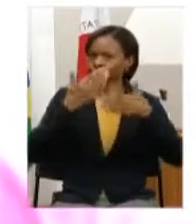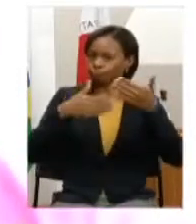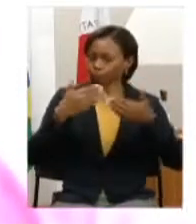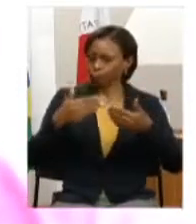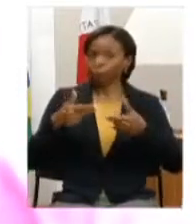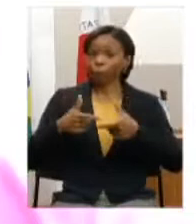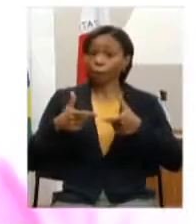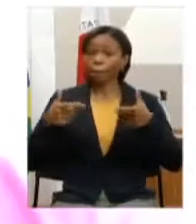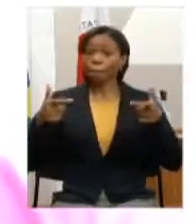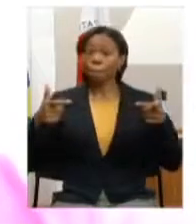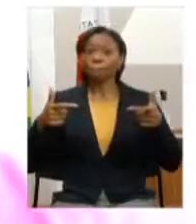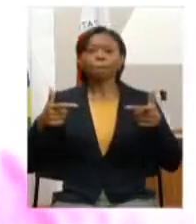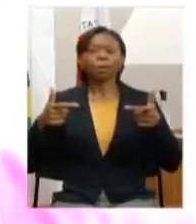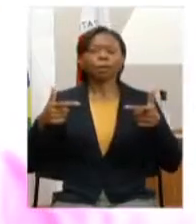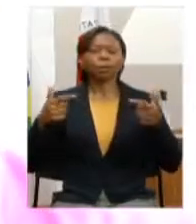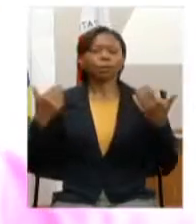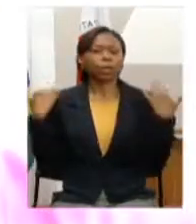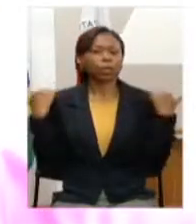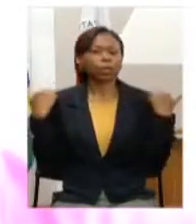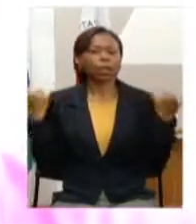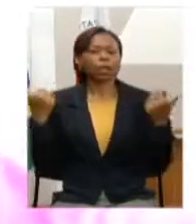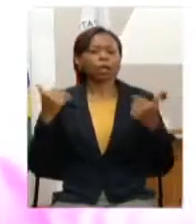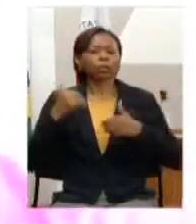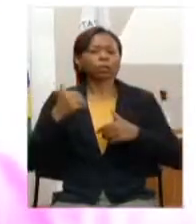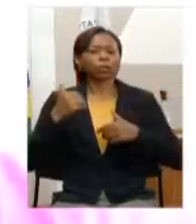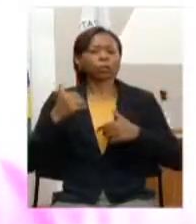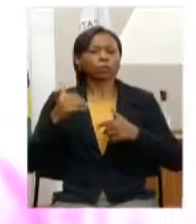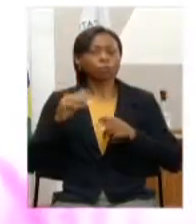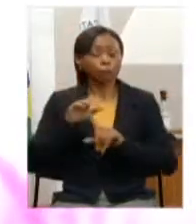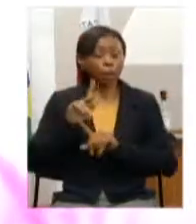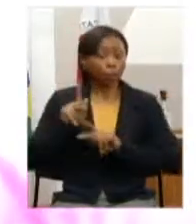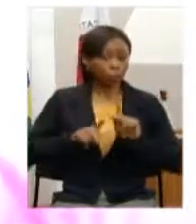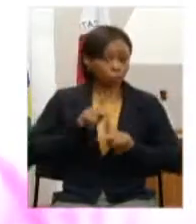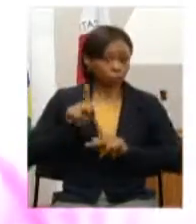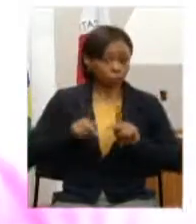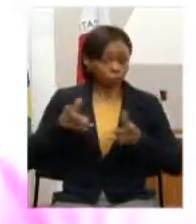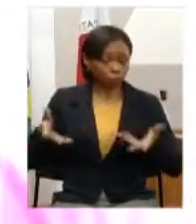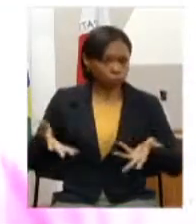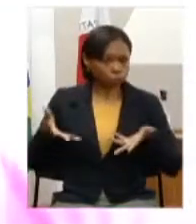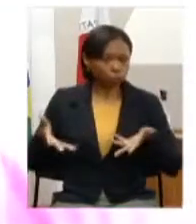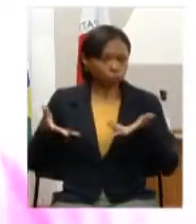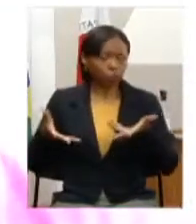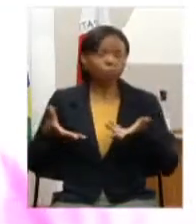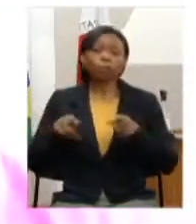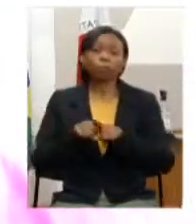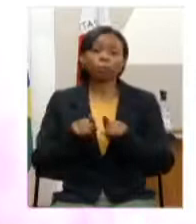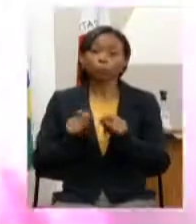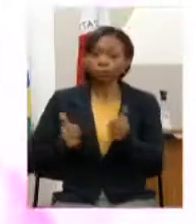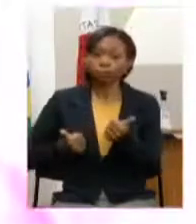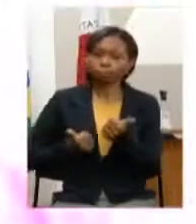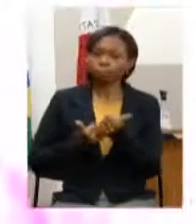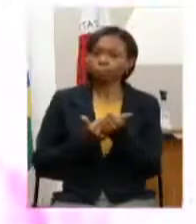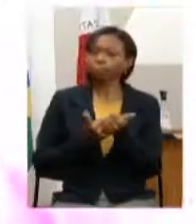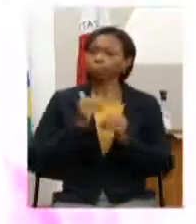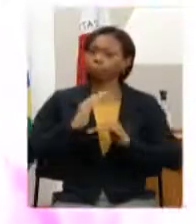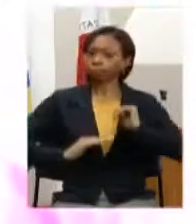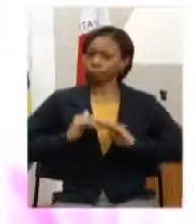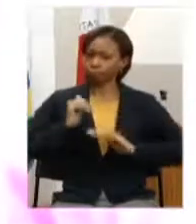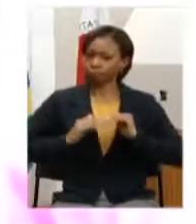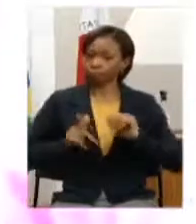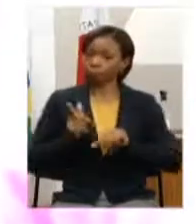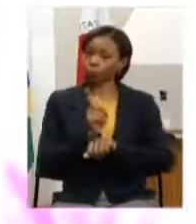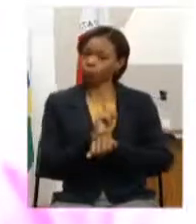de atividade física para a população e ofertar qualificação e assessoramento técnico voltado para os gestores